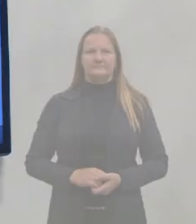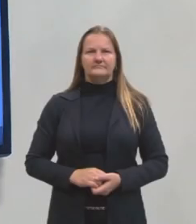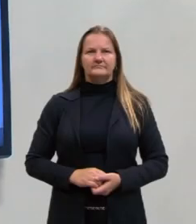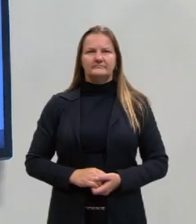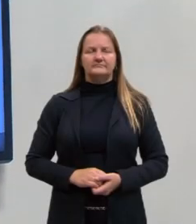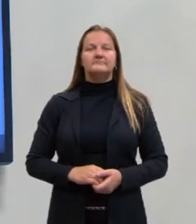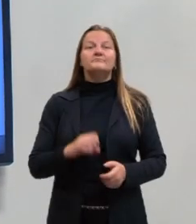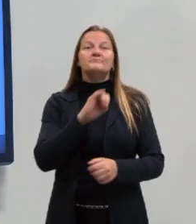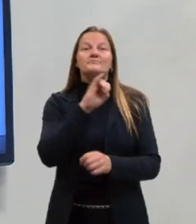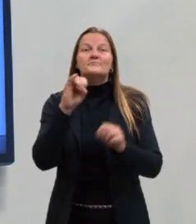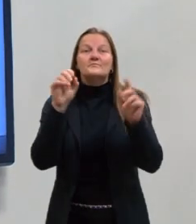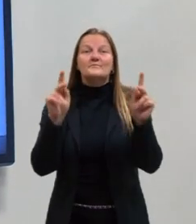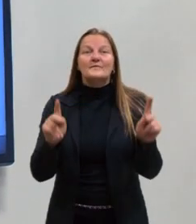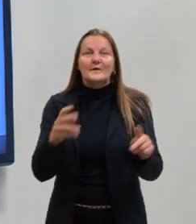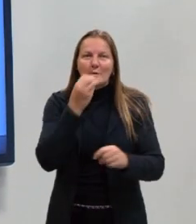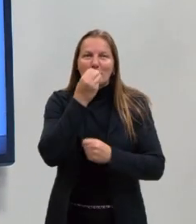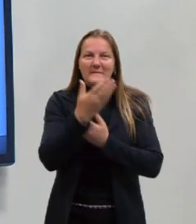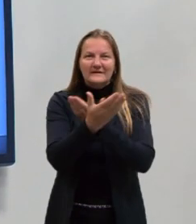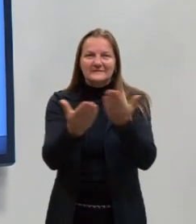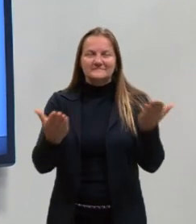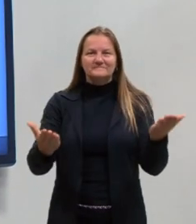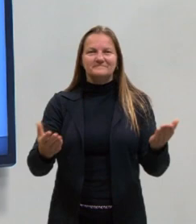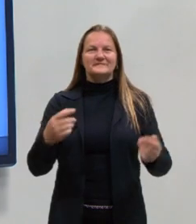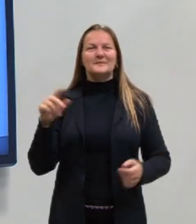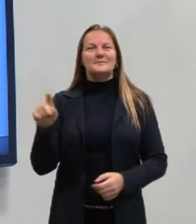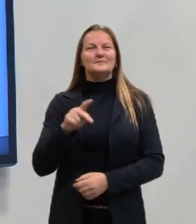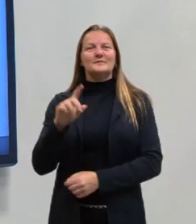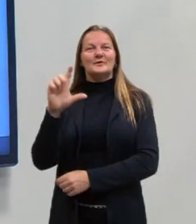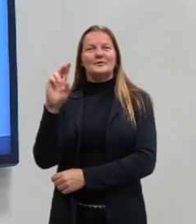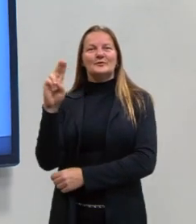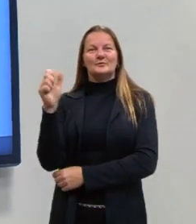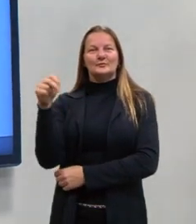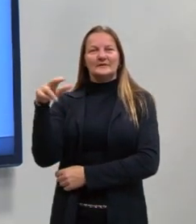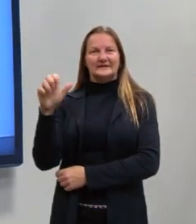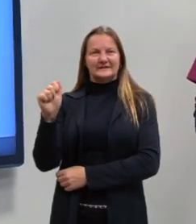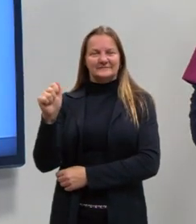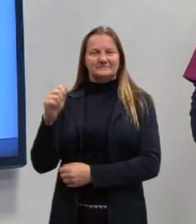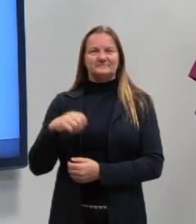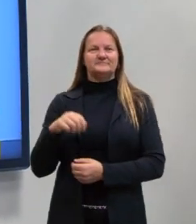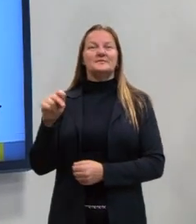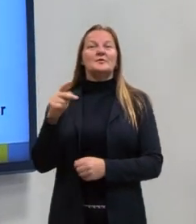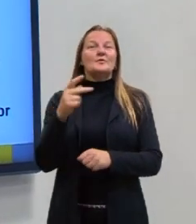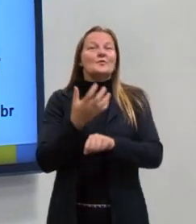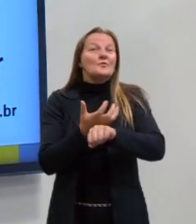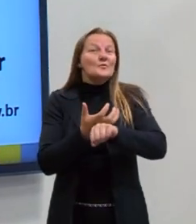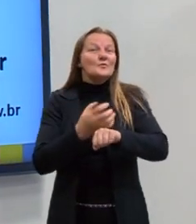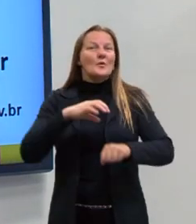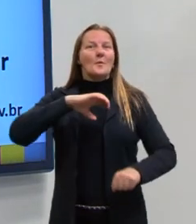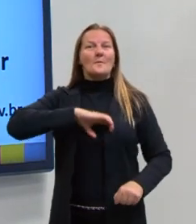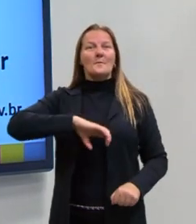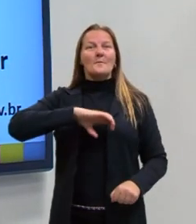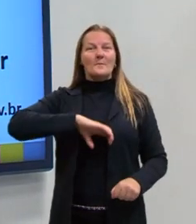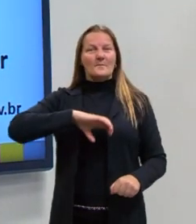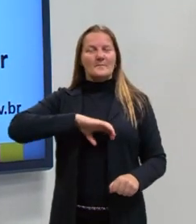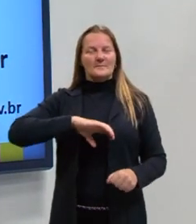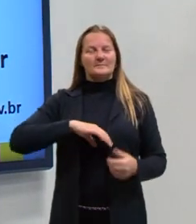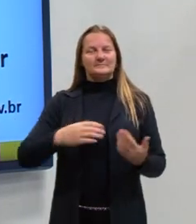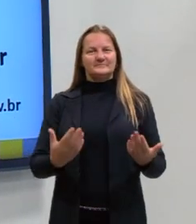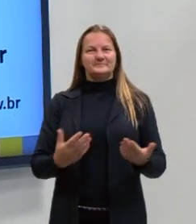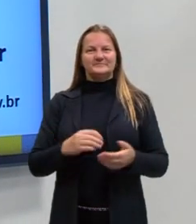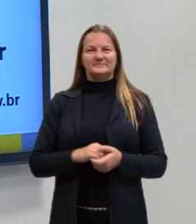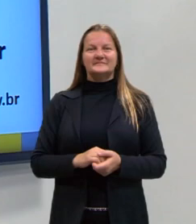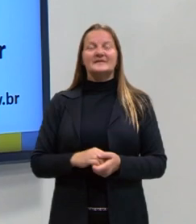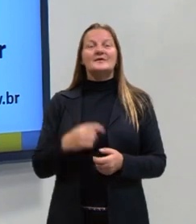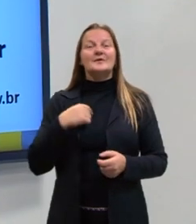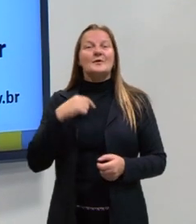E aí, pessoal, tudo bem com vocês? Eu sou a professora Luana Miller, trabalho com vocês o componente curricular de língua portuguesa,